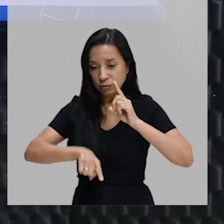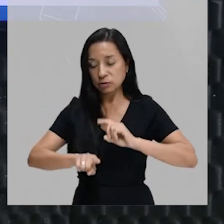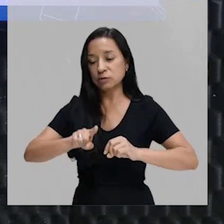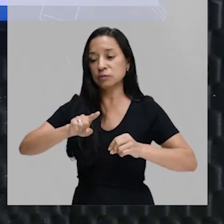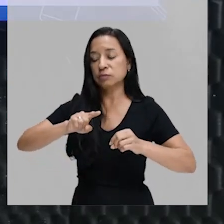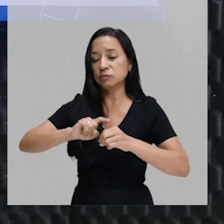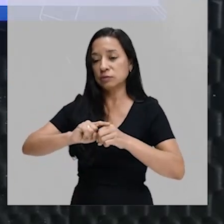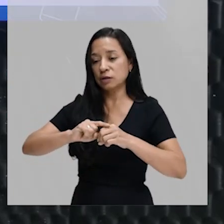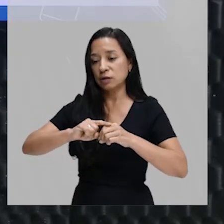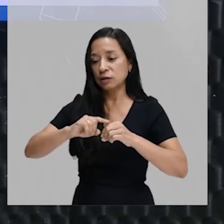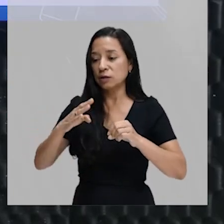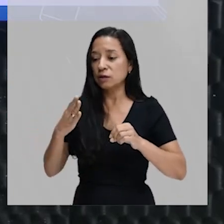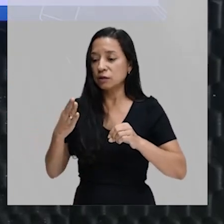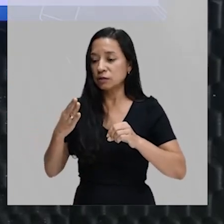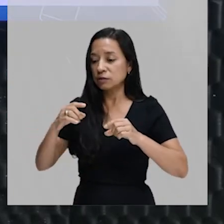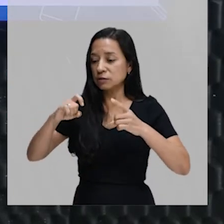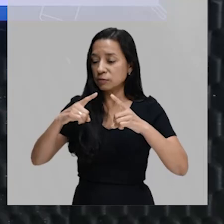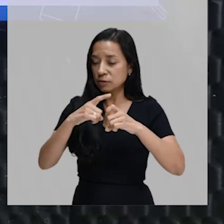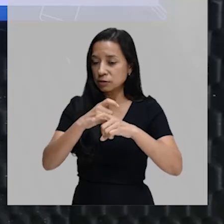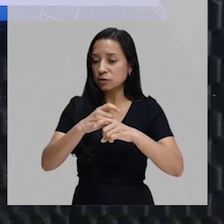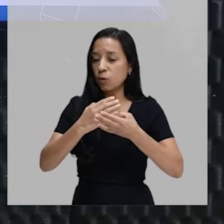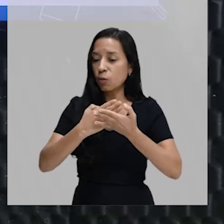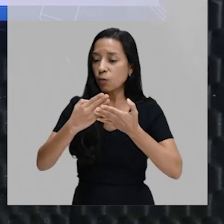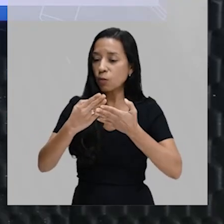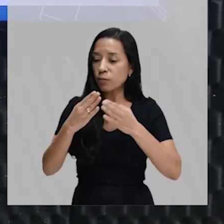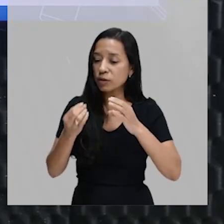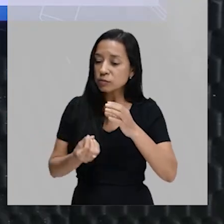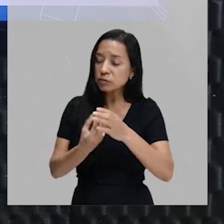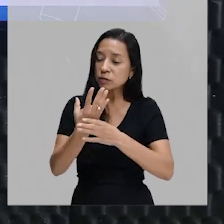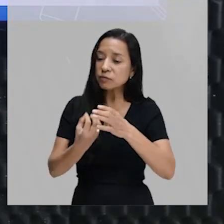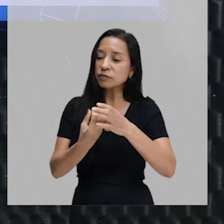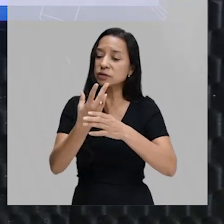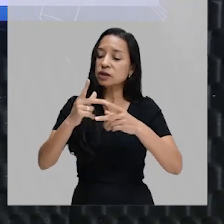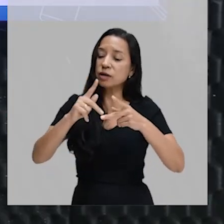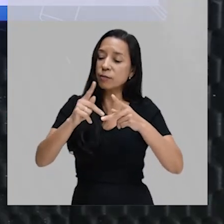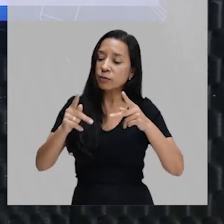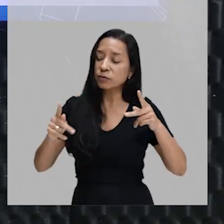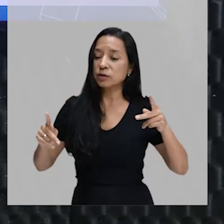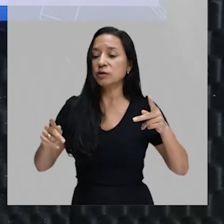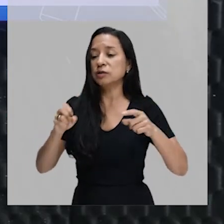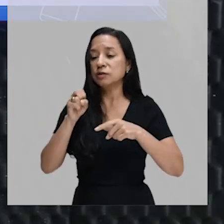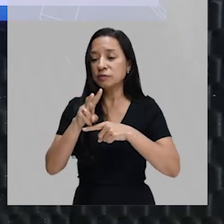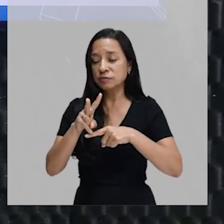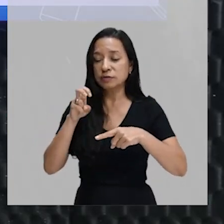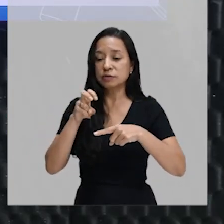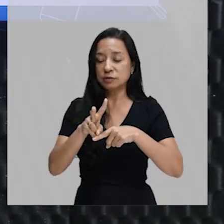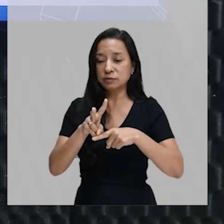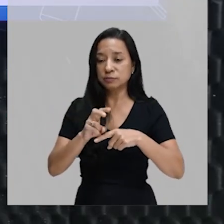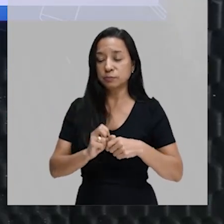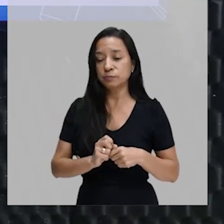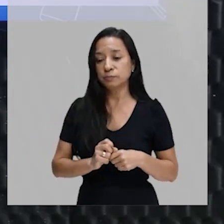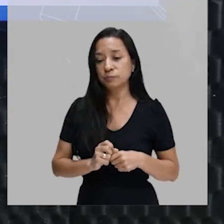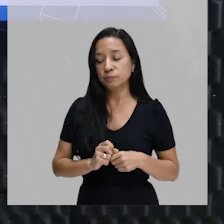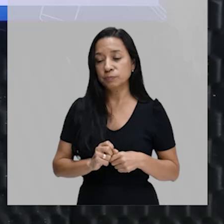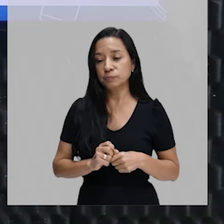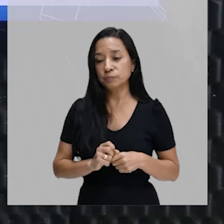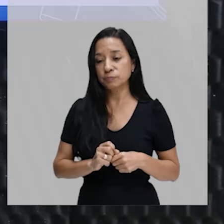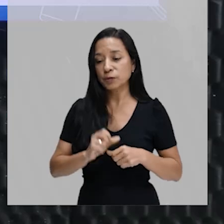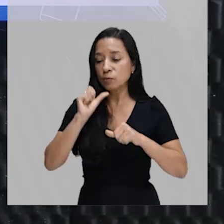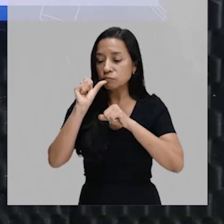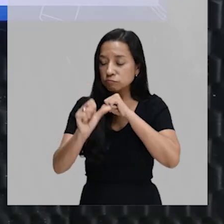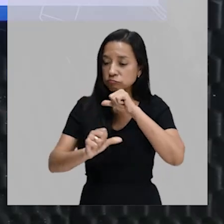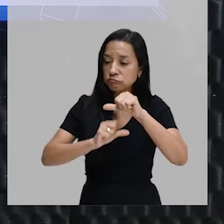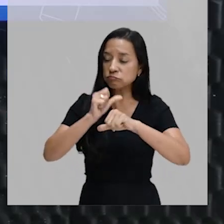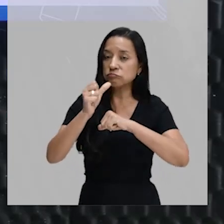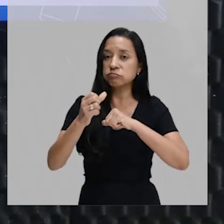bactéria comece a sintetizar ou produzir proteínas virais. Ele vai tornar